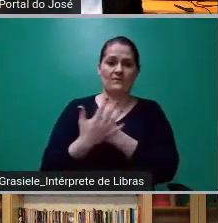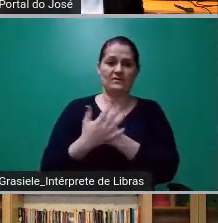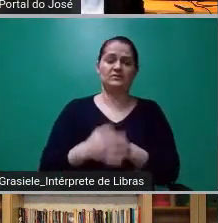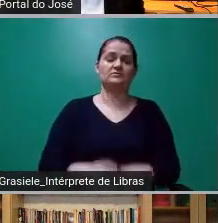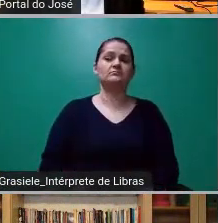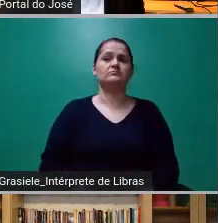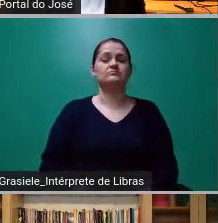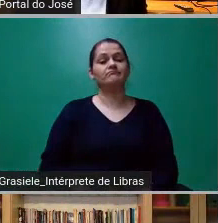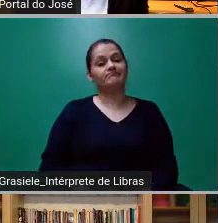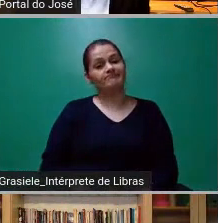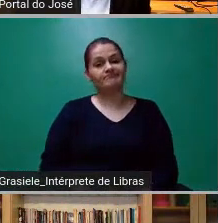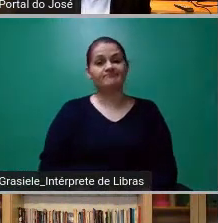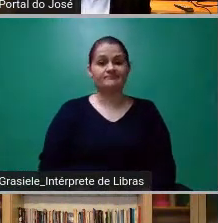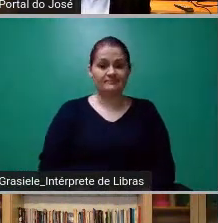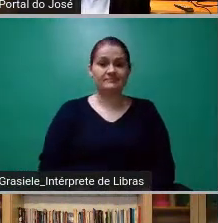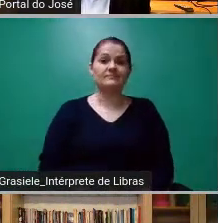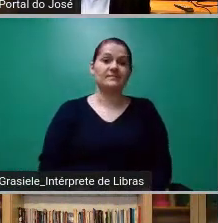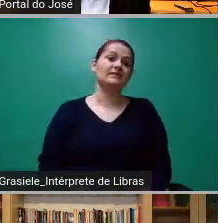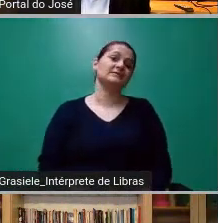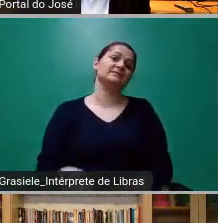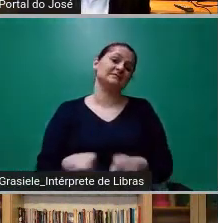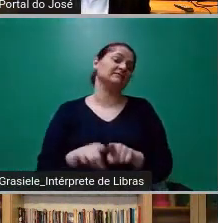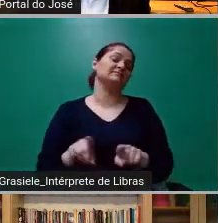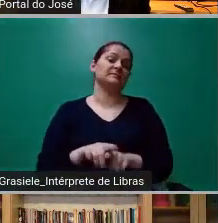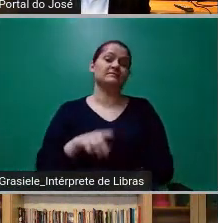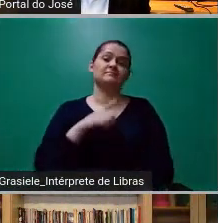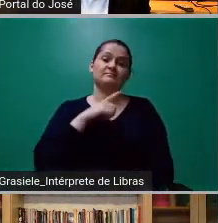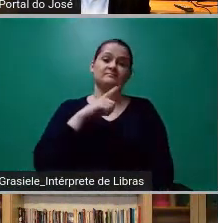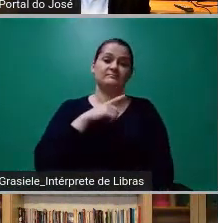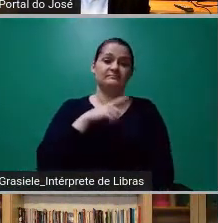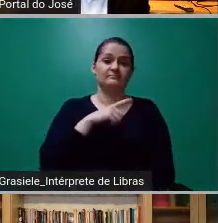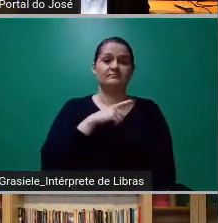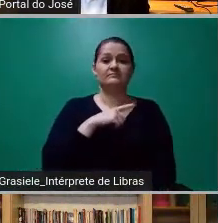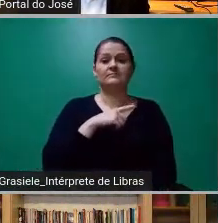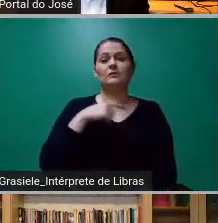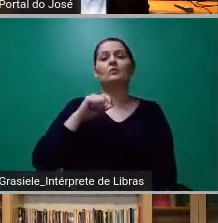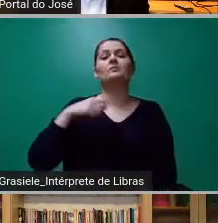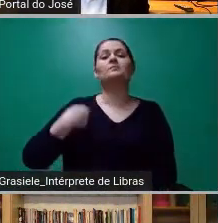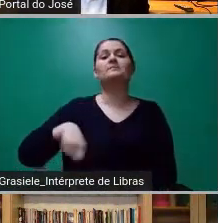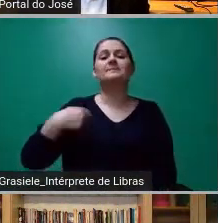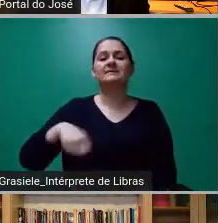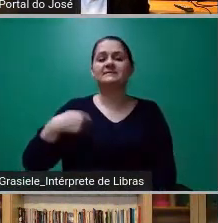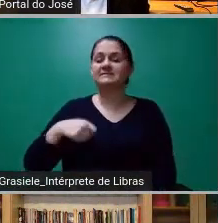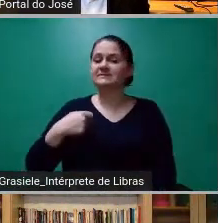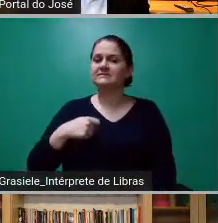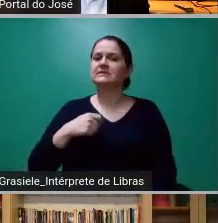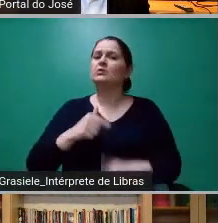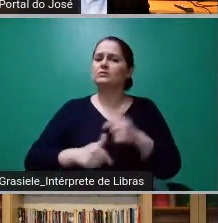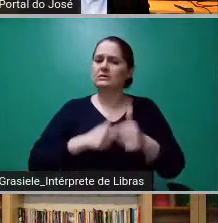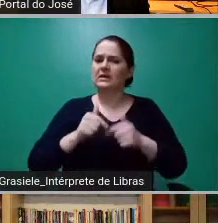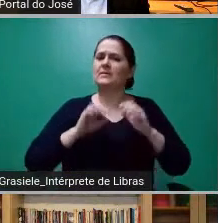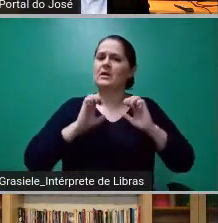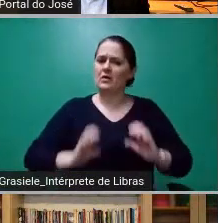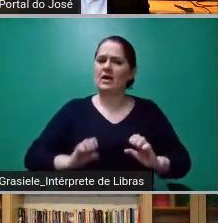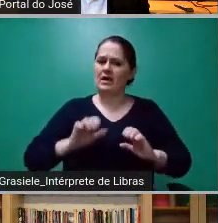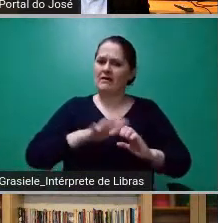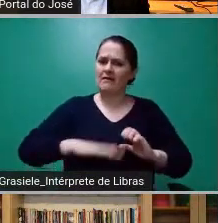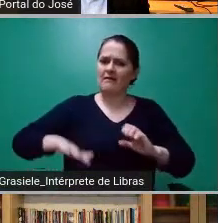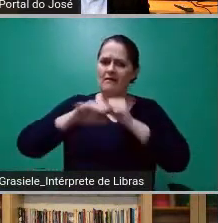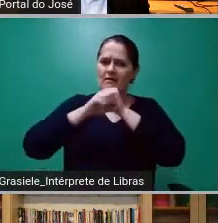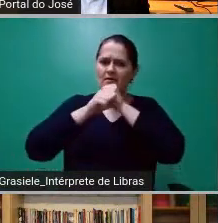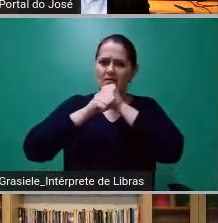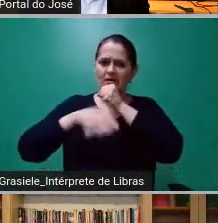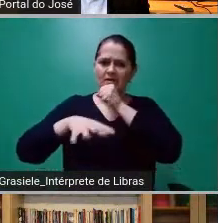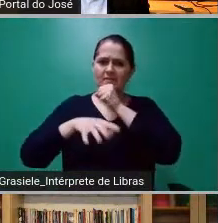a questão da fundamentação da necessidade de uma atuação ética da imprensa. Por quê? Vamos considerar a